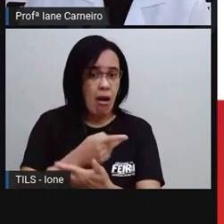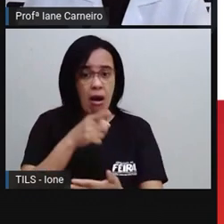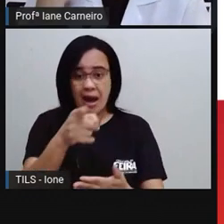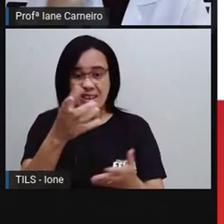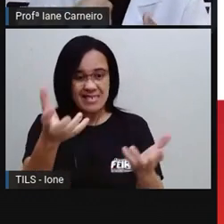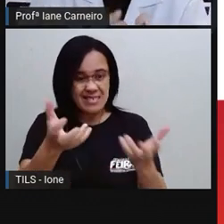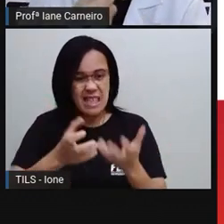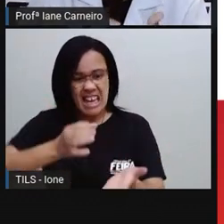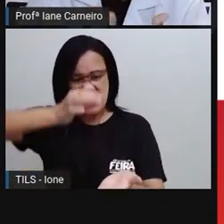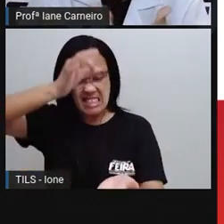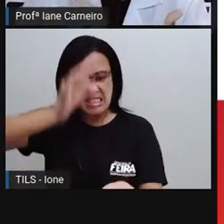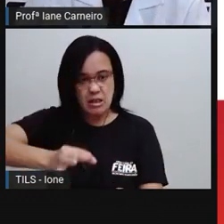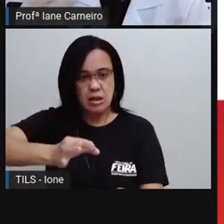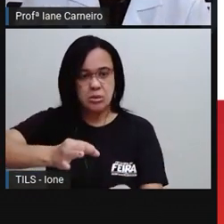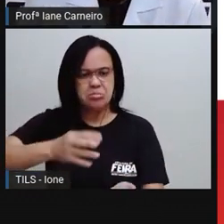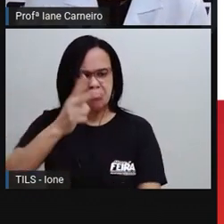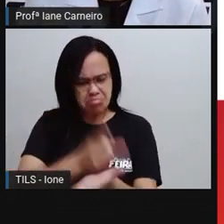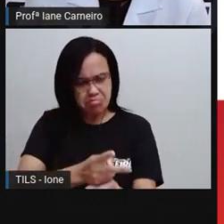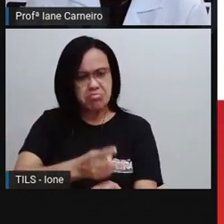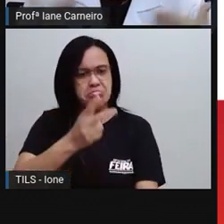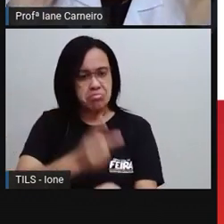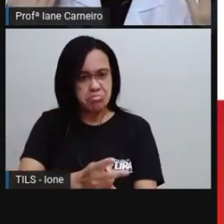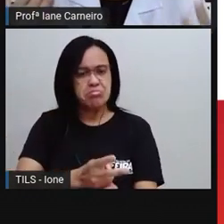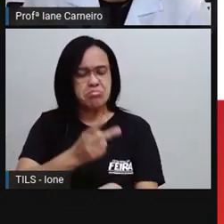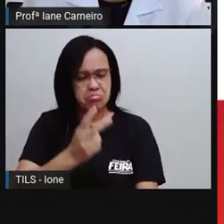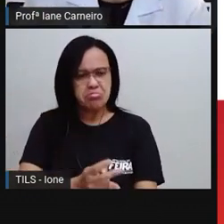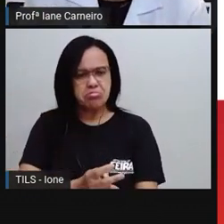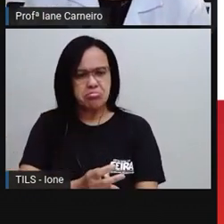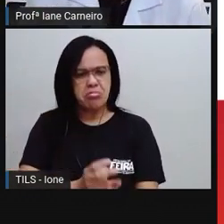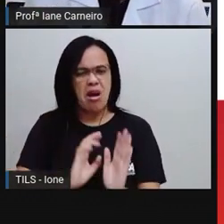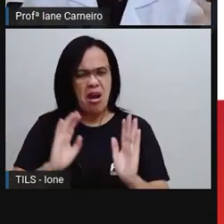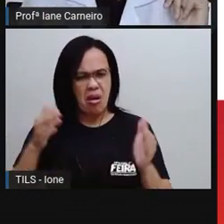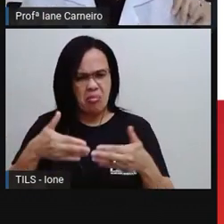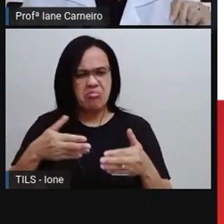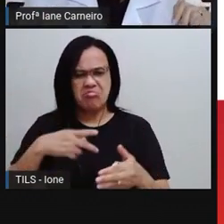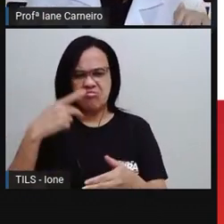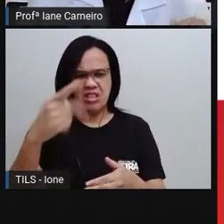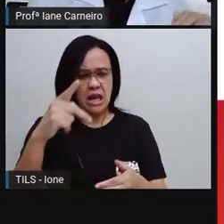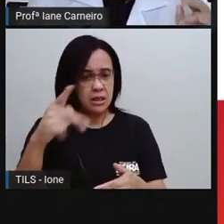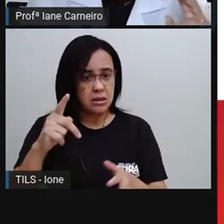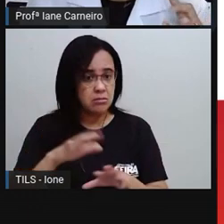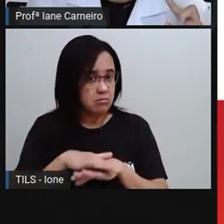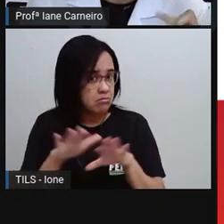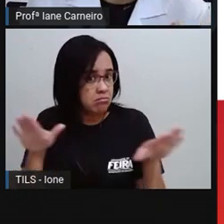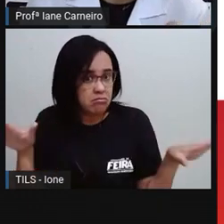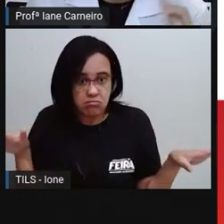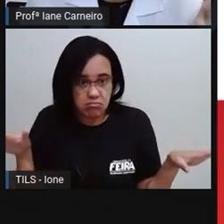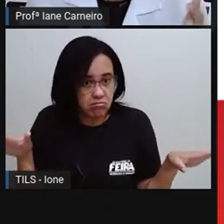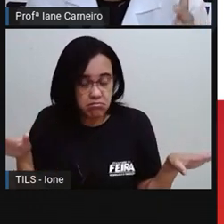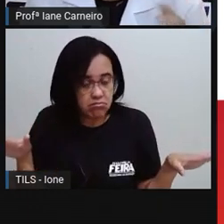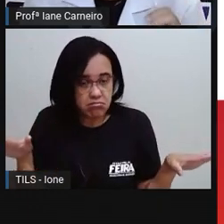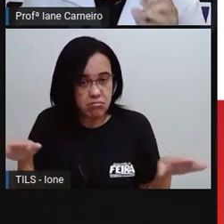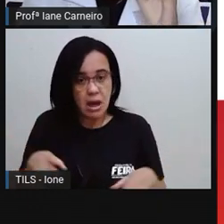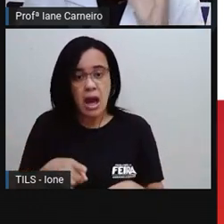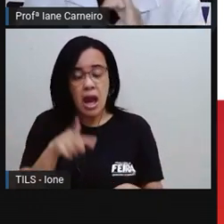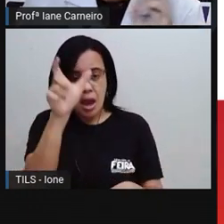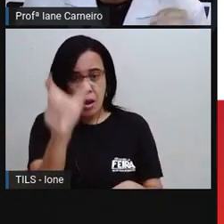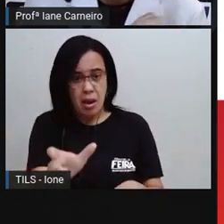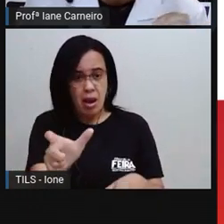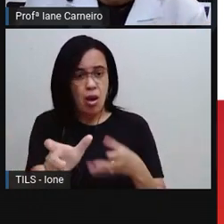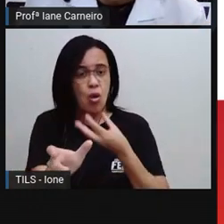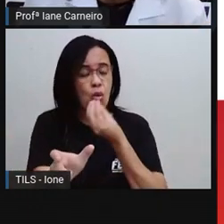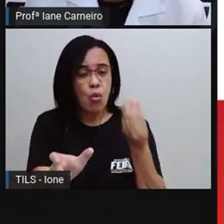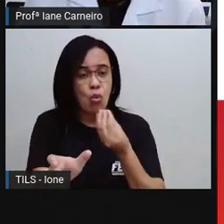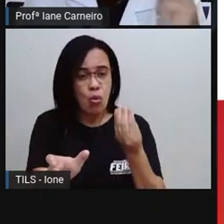coisas, né? Ele quer sempre fazer as coisas bem do jeito que ele acha que é certo, né? E ele também, esse personagem, ele não